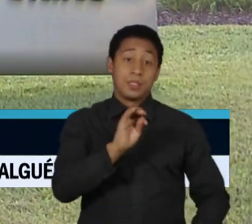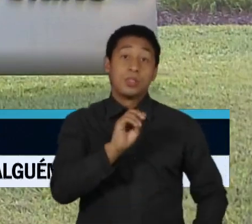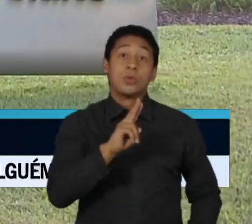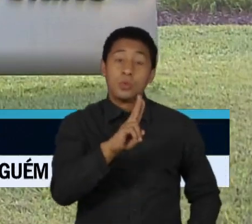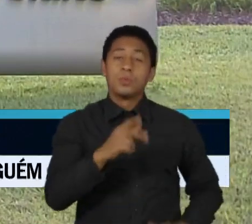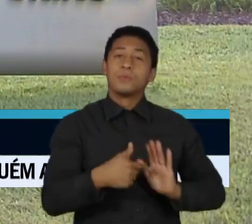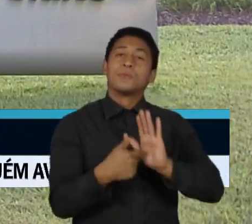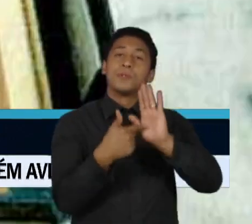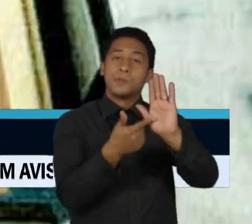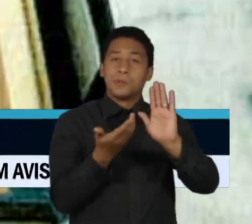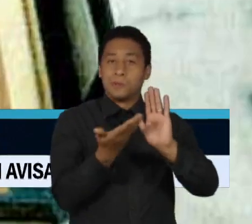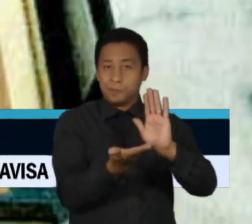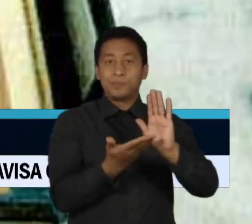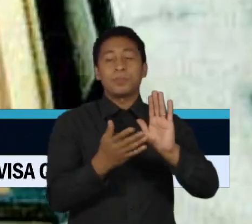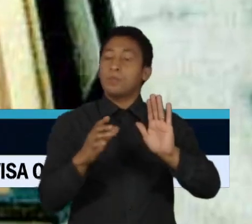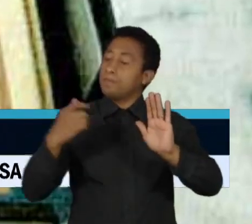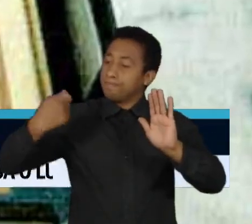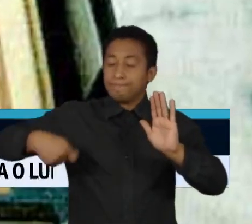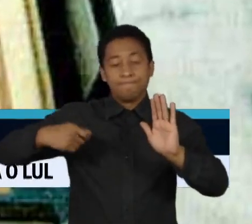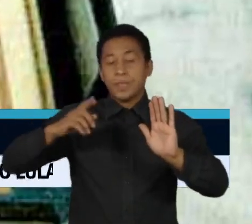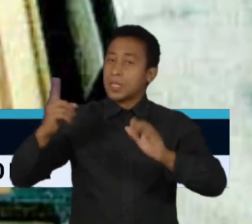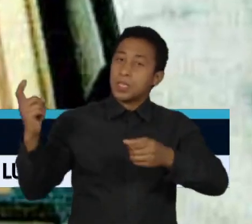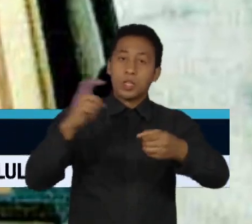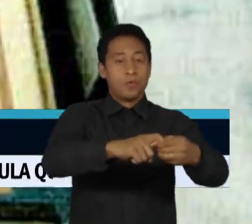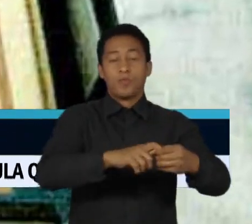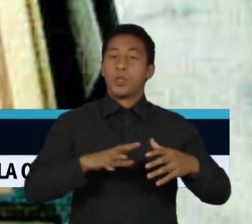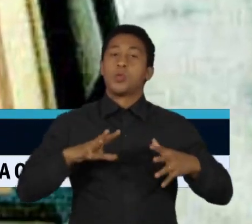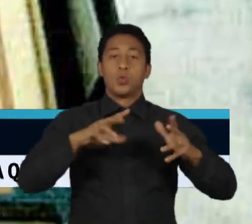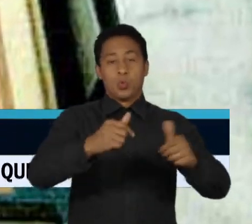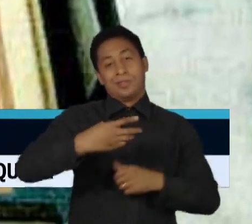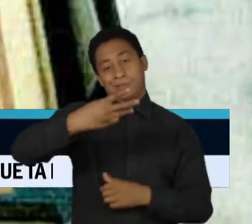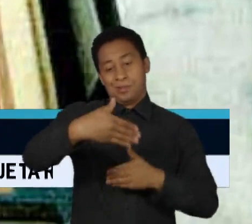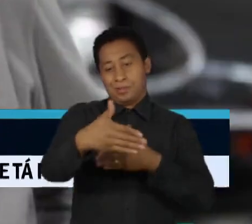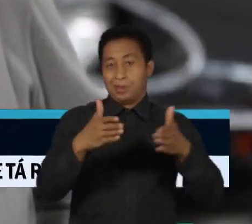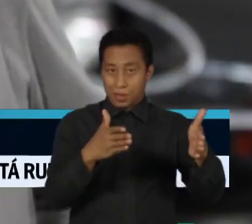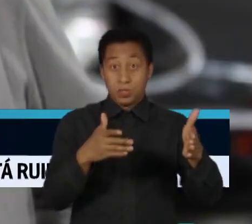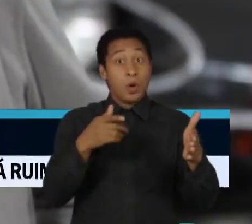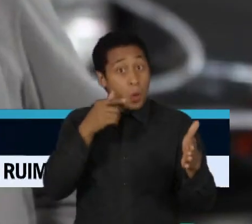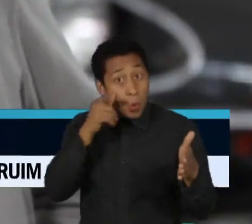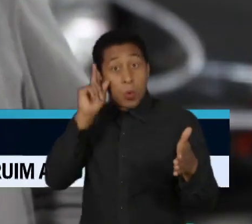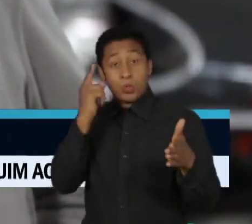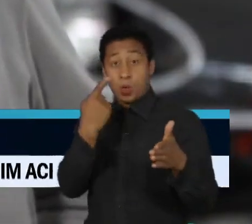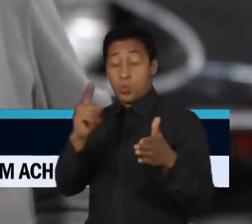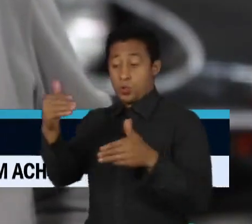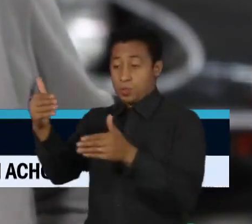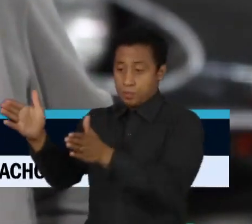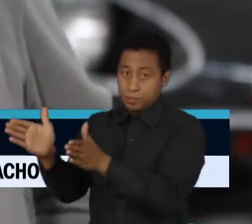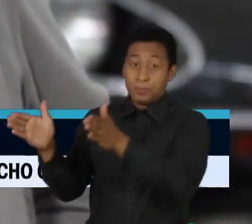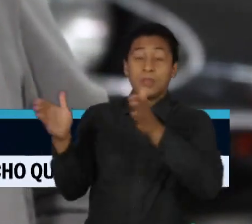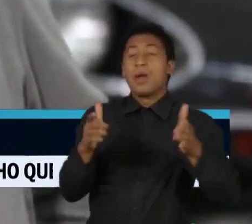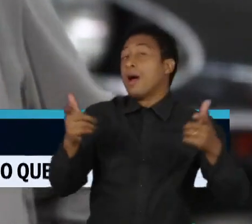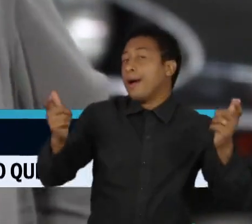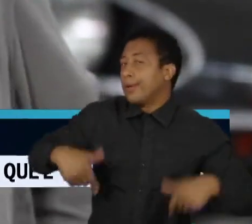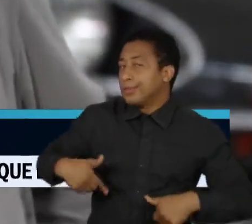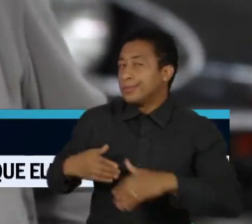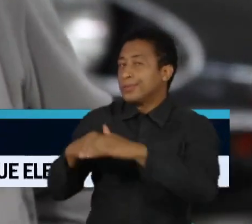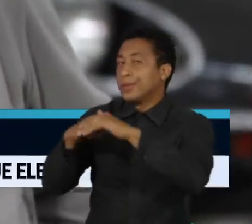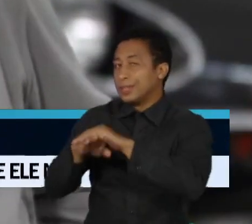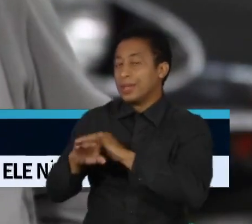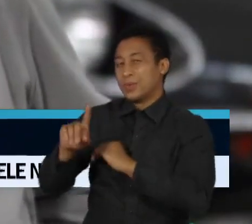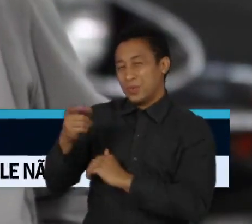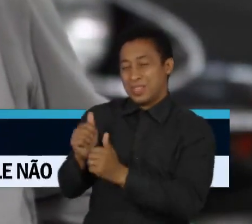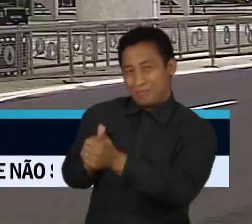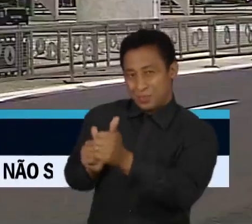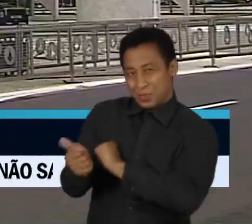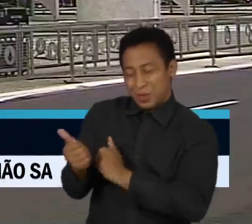determinou a devolução de todas as caixas. A última foi entregue ontem e estava guardada em uma casa do ex-piloto de Fórmula